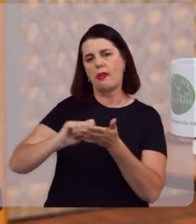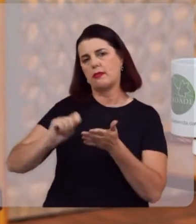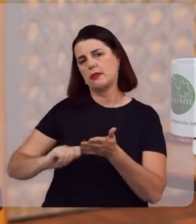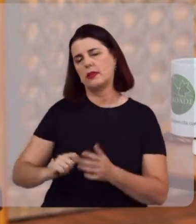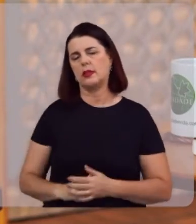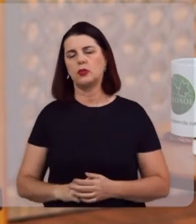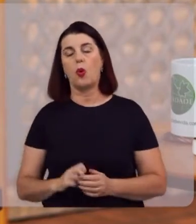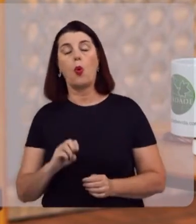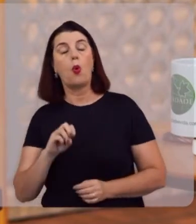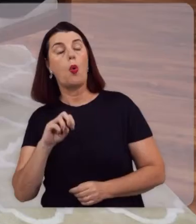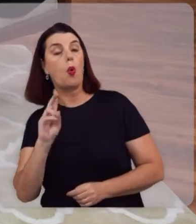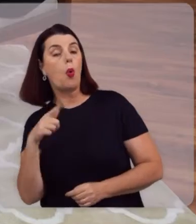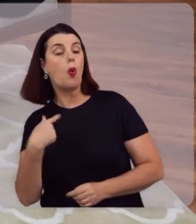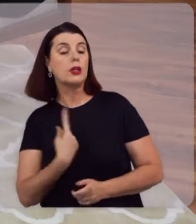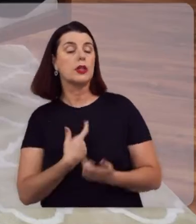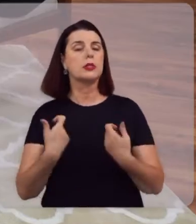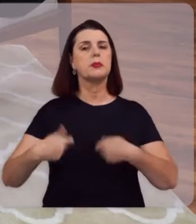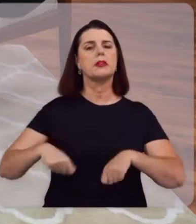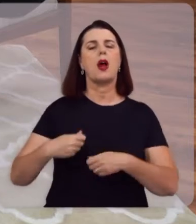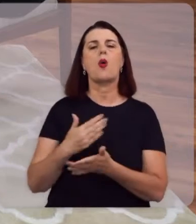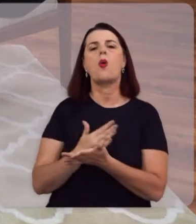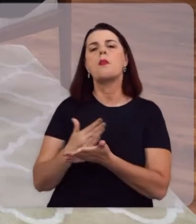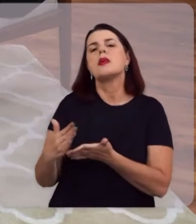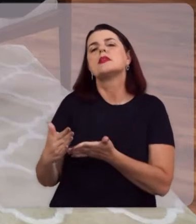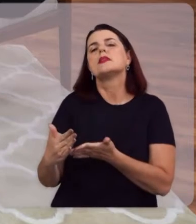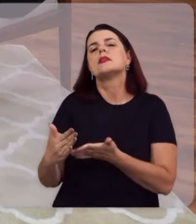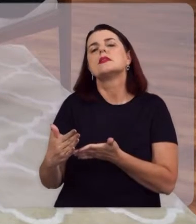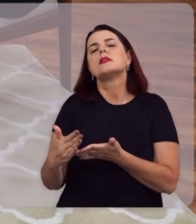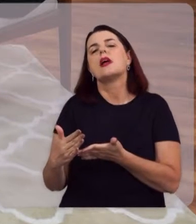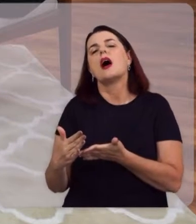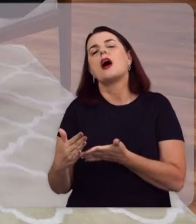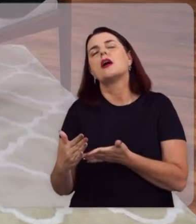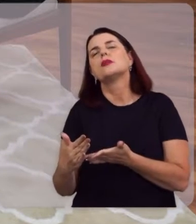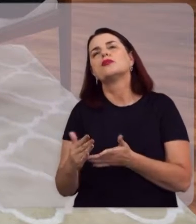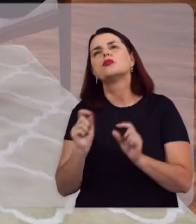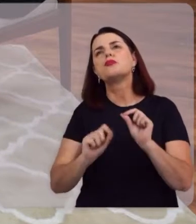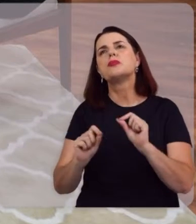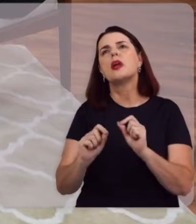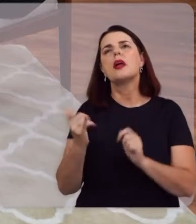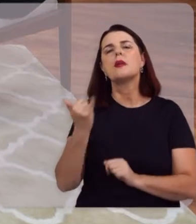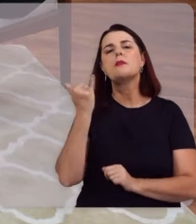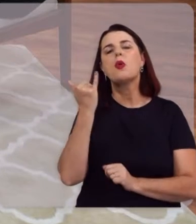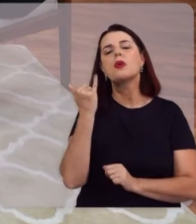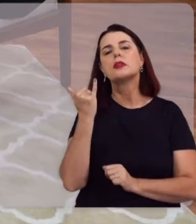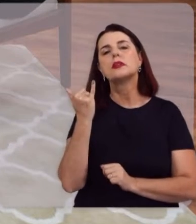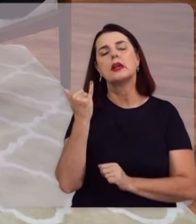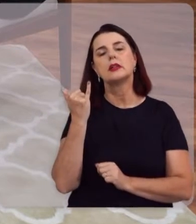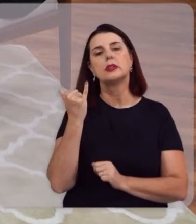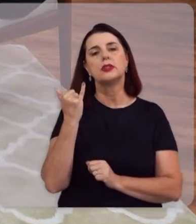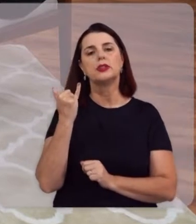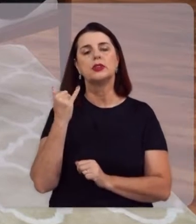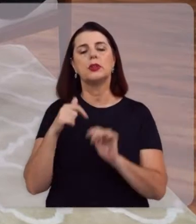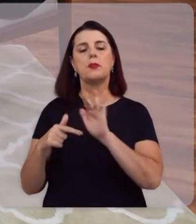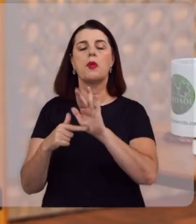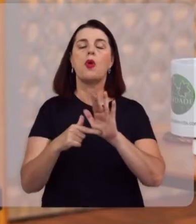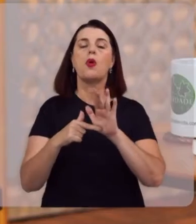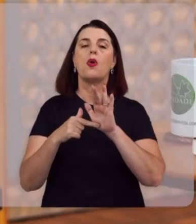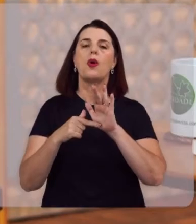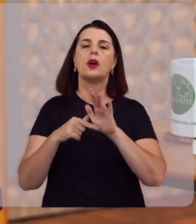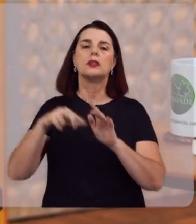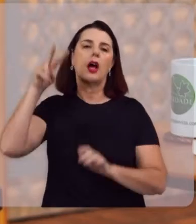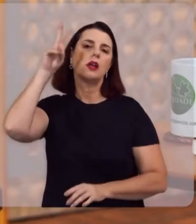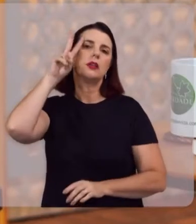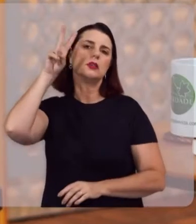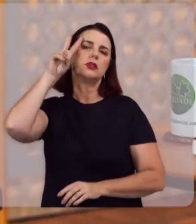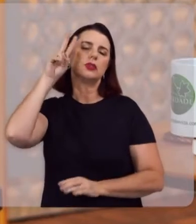escrito. ou a gente deve começar por aquilo que de fato revela a grande